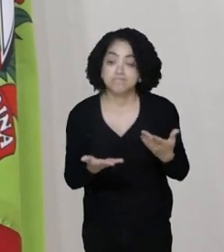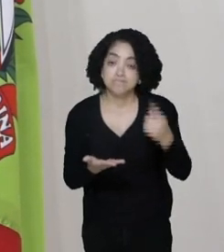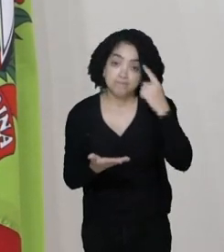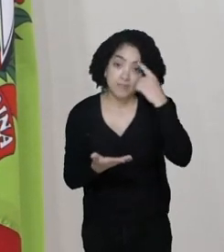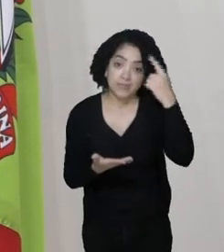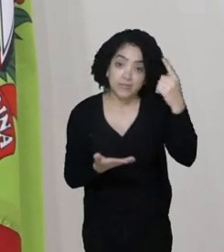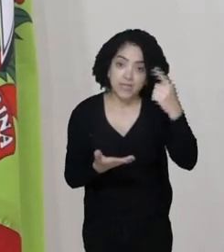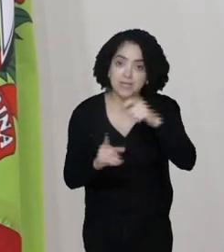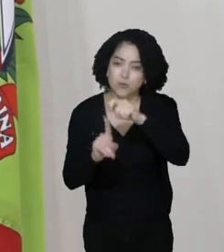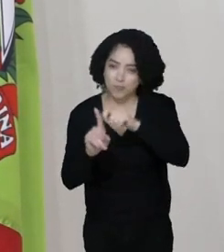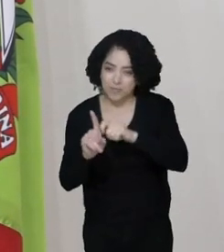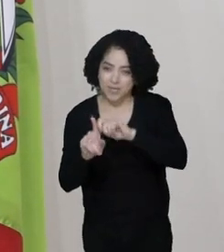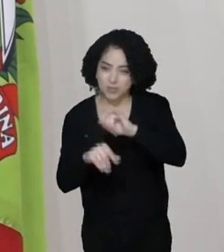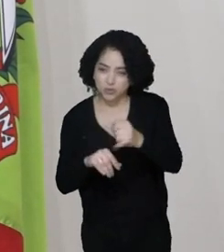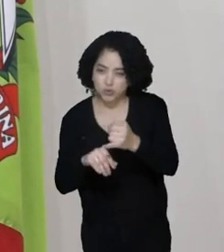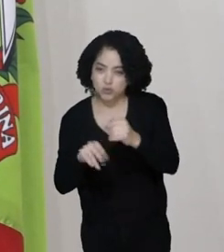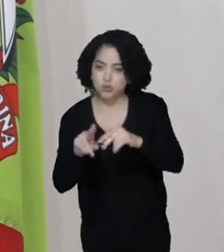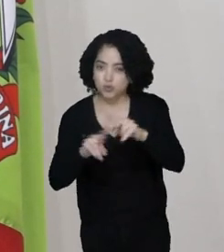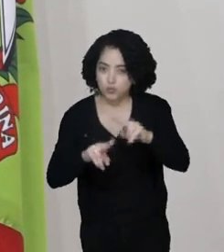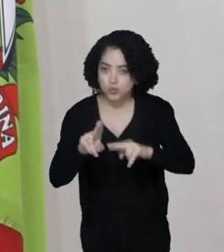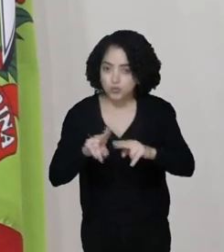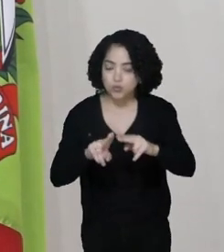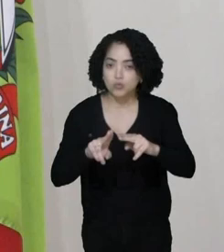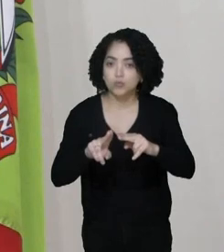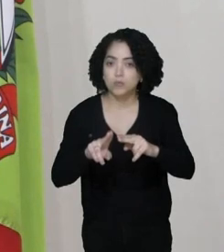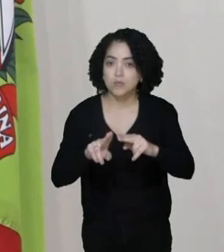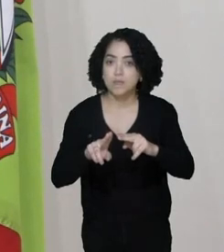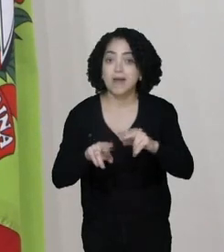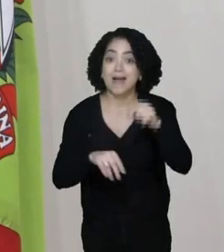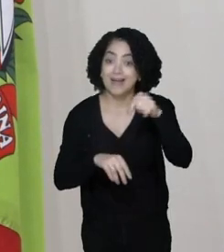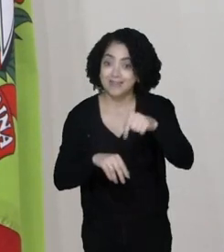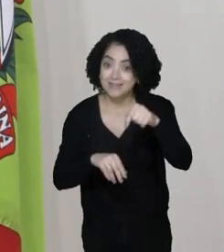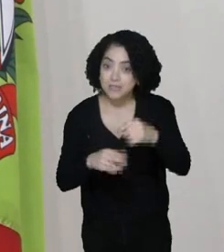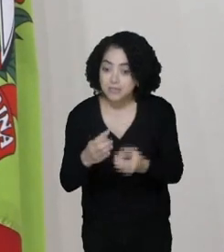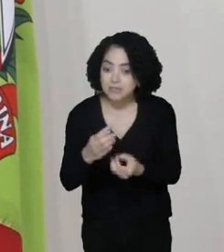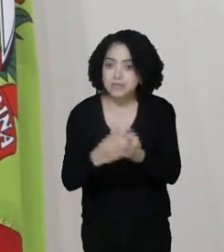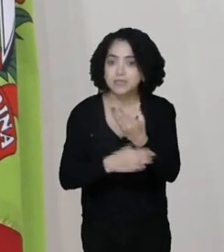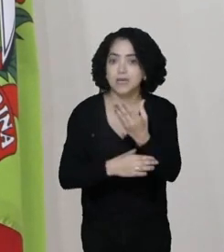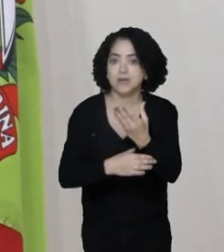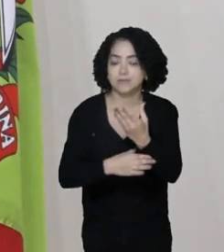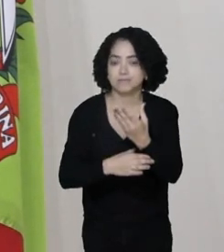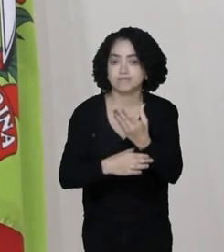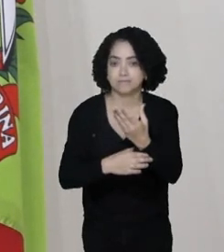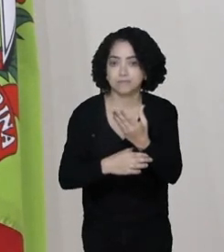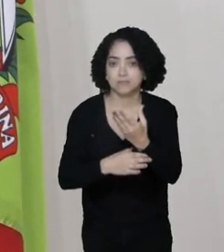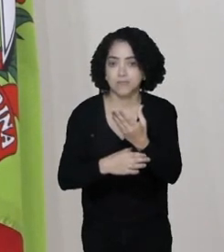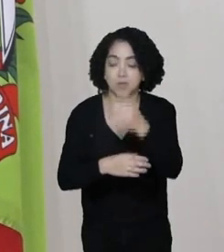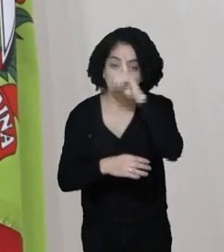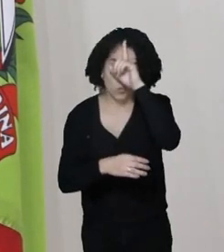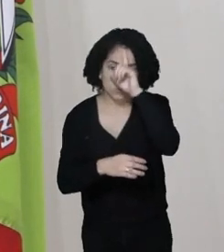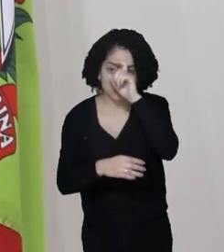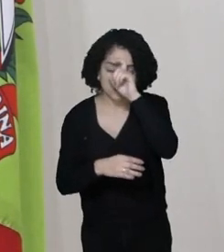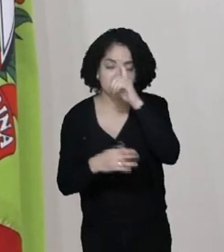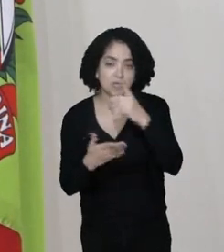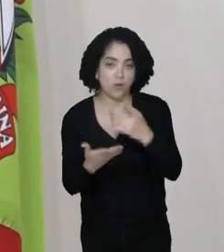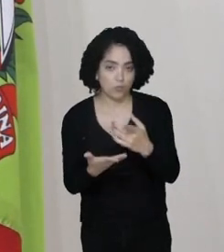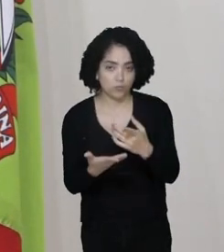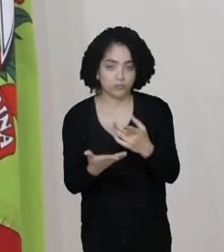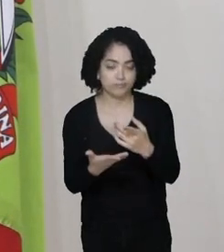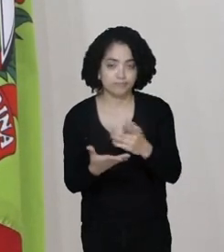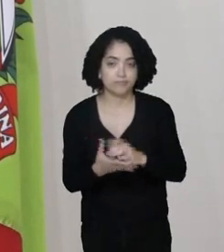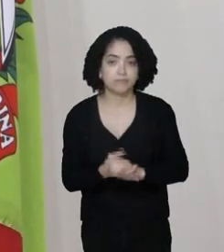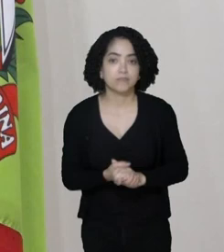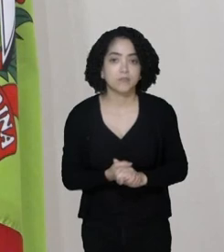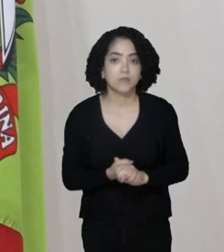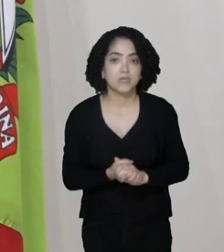julho, em julho, de criar aqui em Santa Catarina um complexo hospitalar que vai